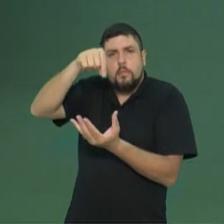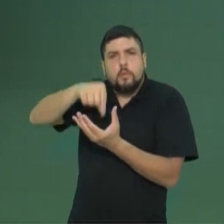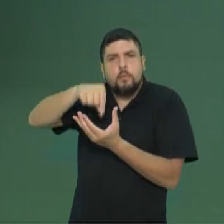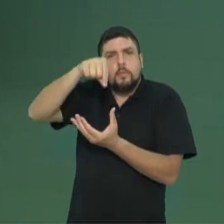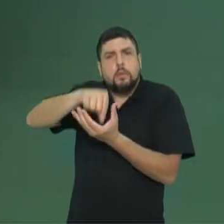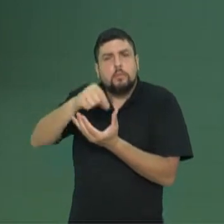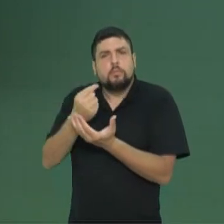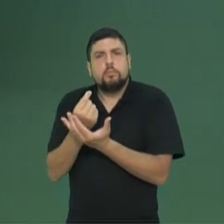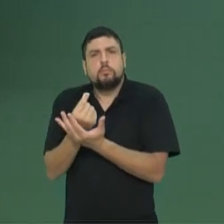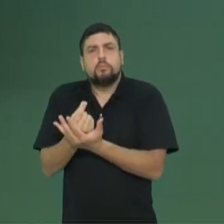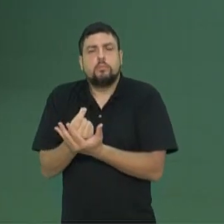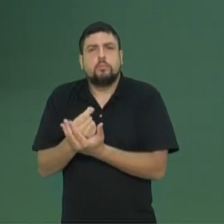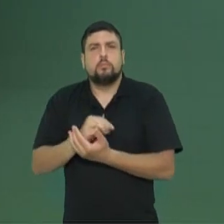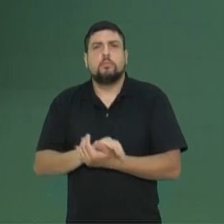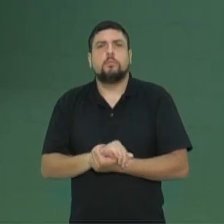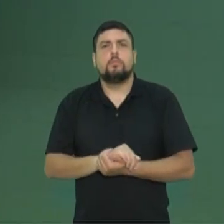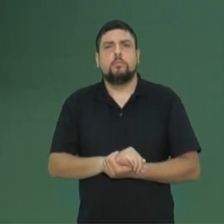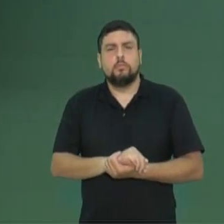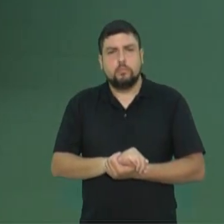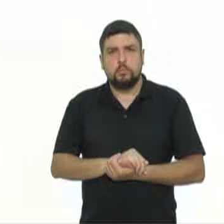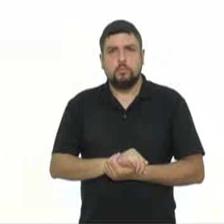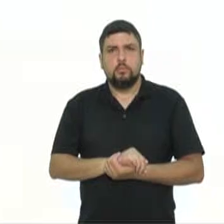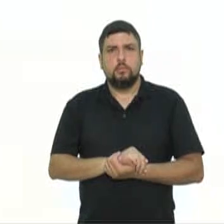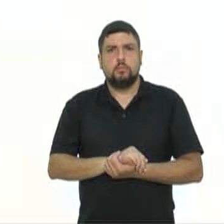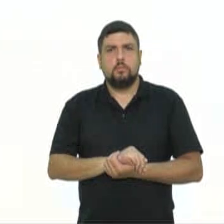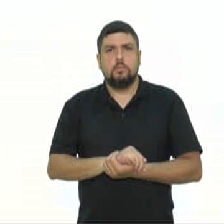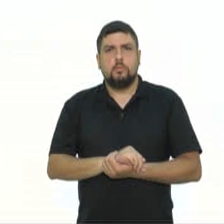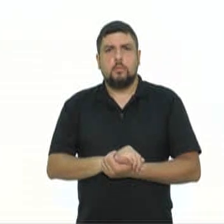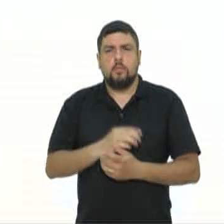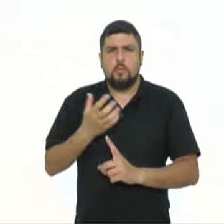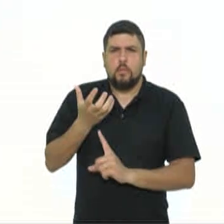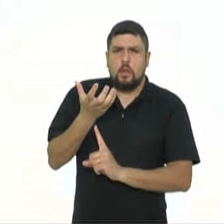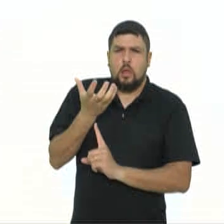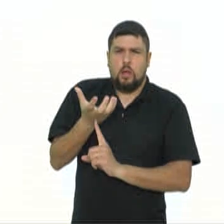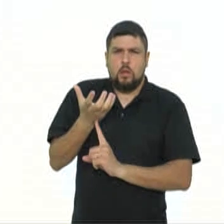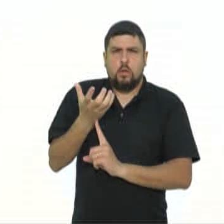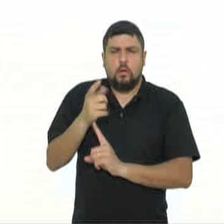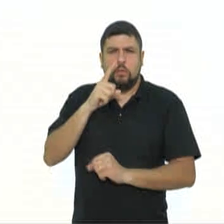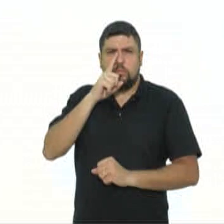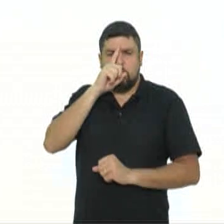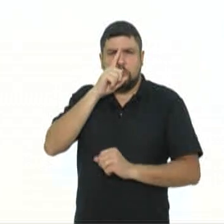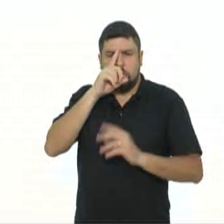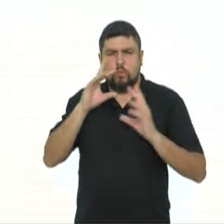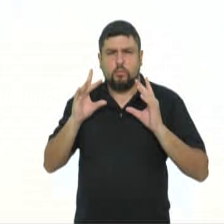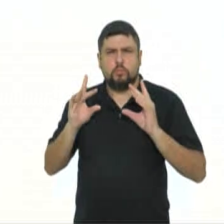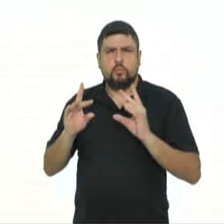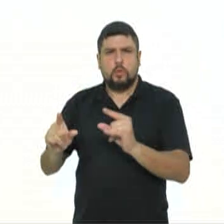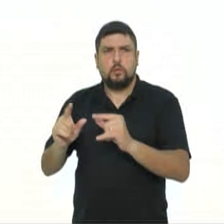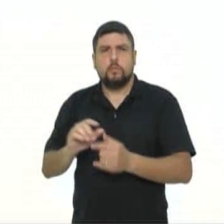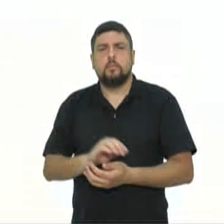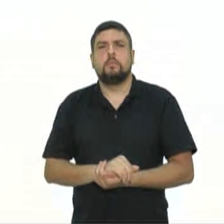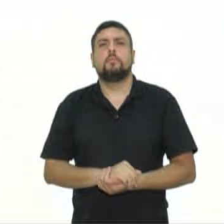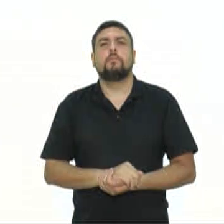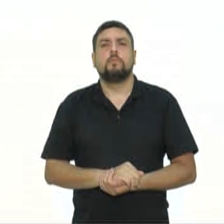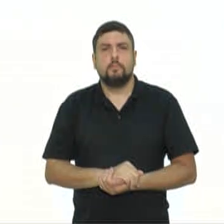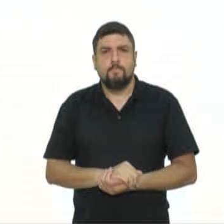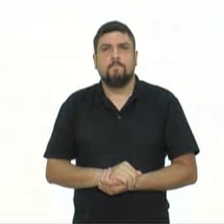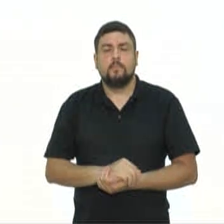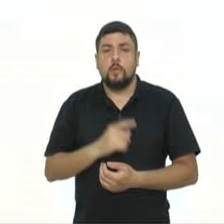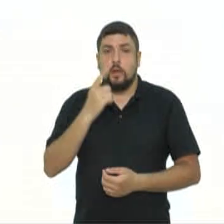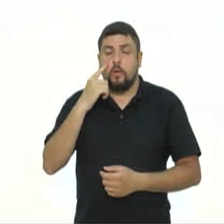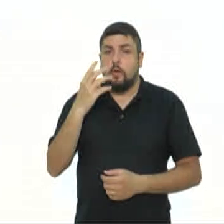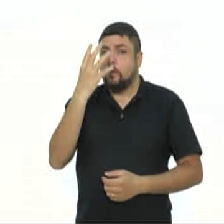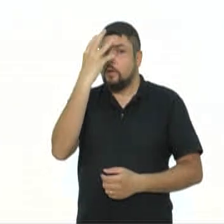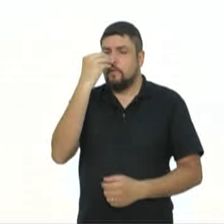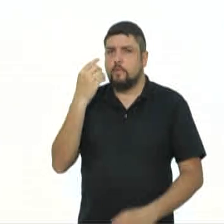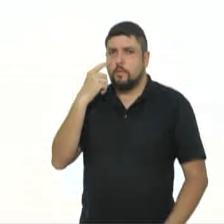as angiospermas. Continuando. Por que a araucária está ameaçada de extinção? Olha a foto, já explica, né? A redução dos remanescentes de